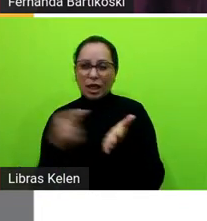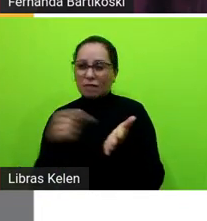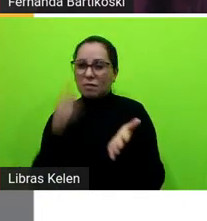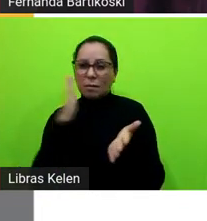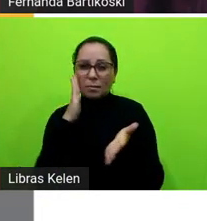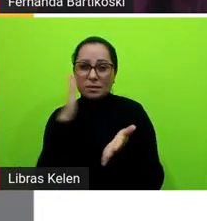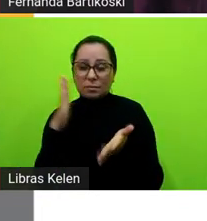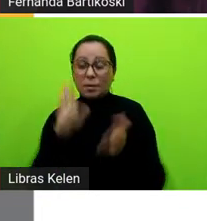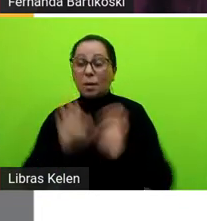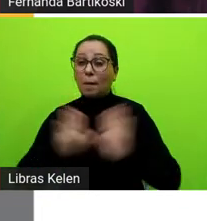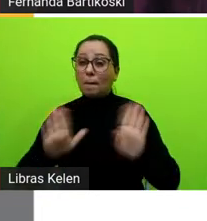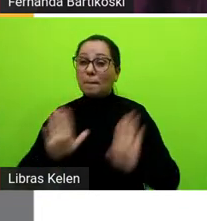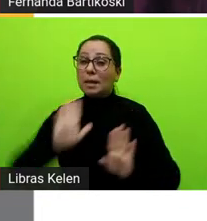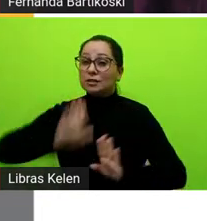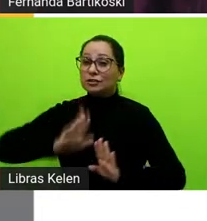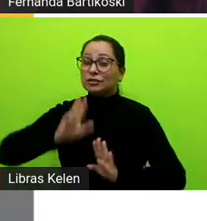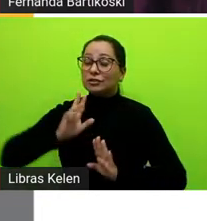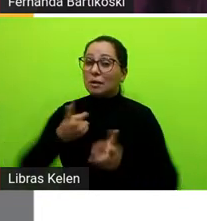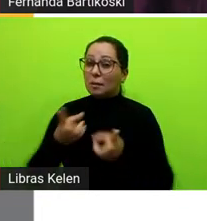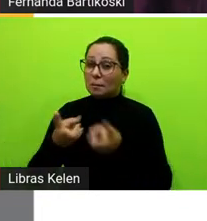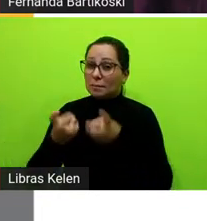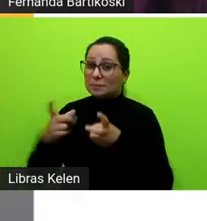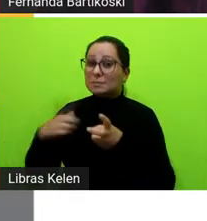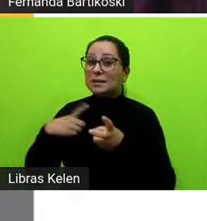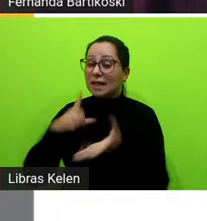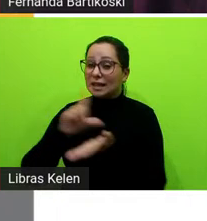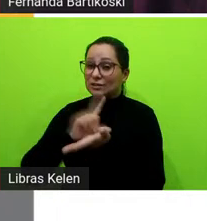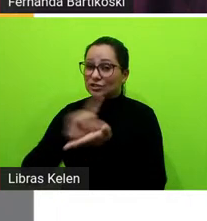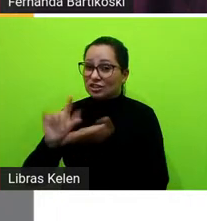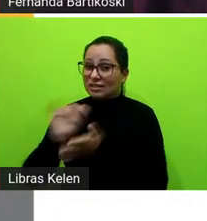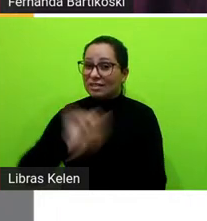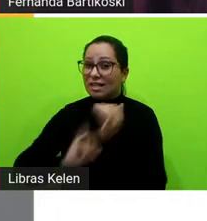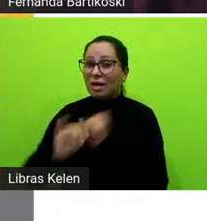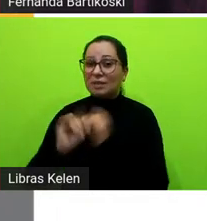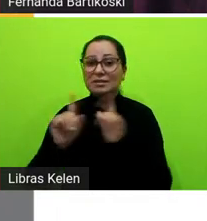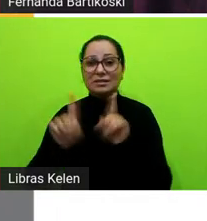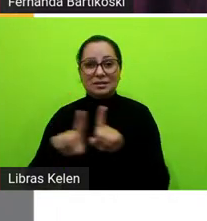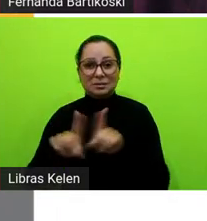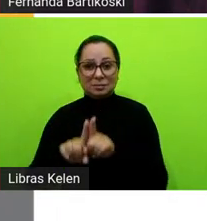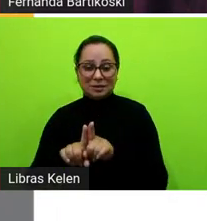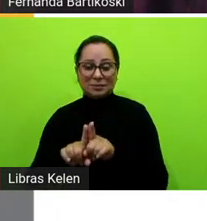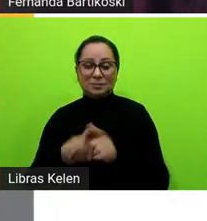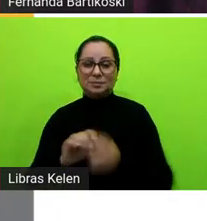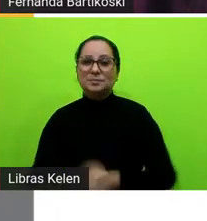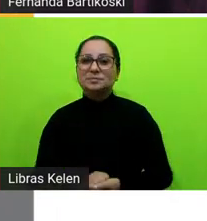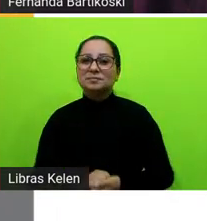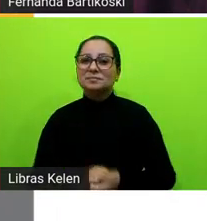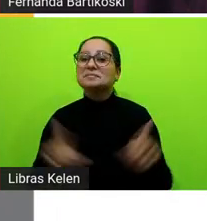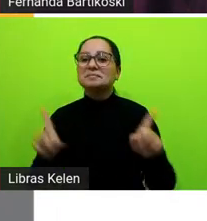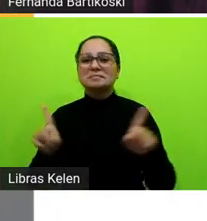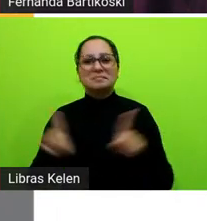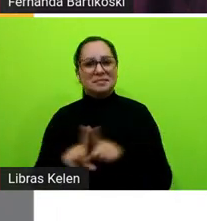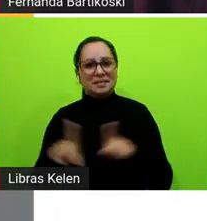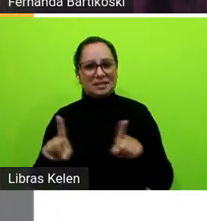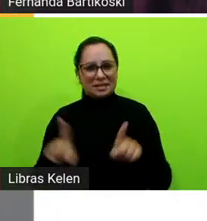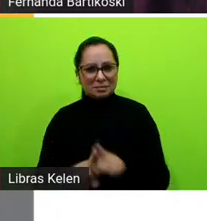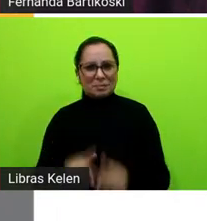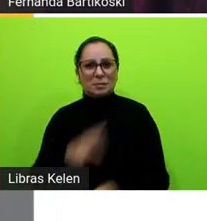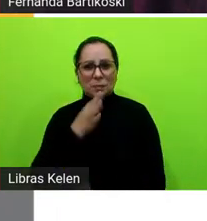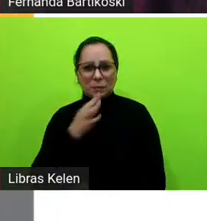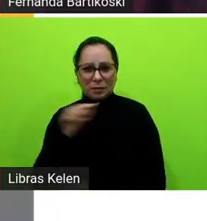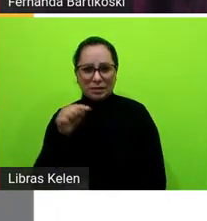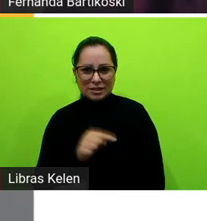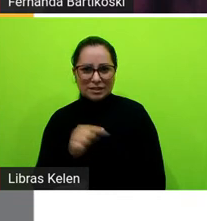a gente já vê uma circulação em meios digitais também inclusive uma coisa que está muito em alta entre